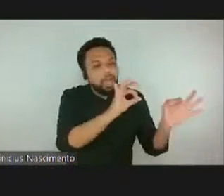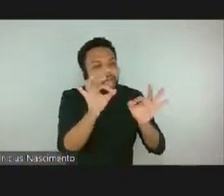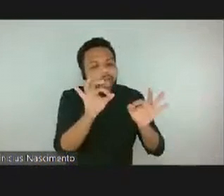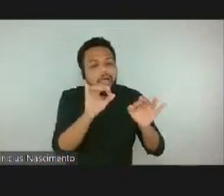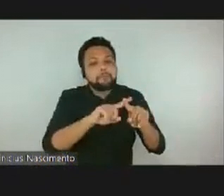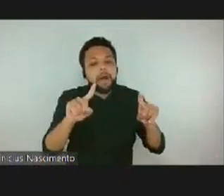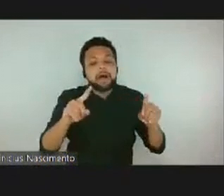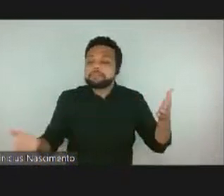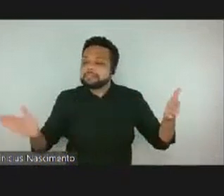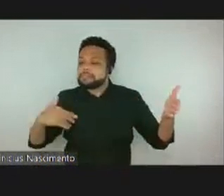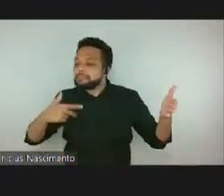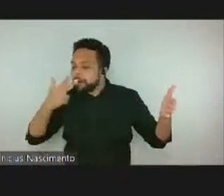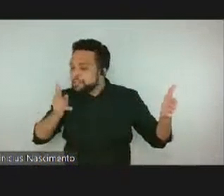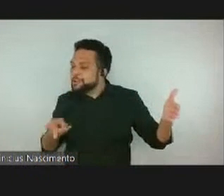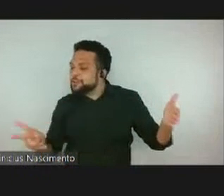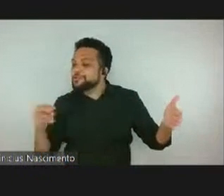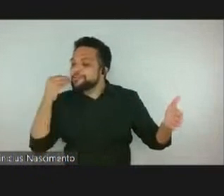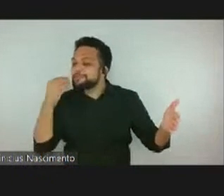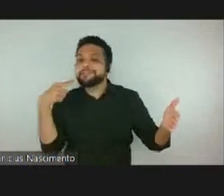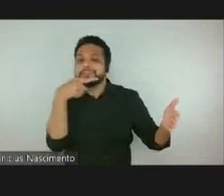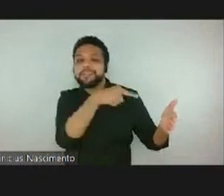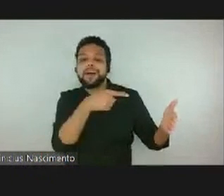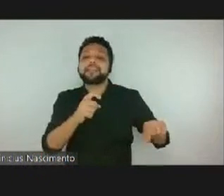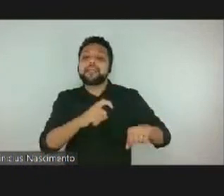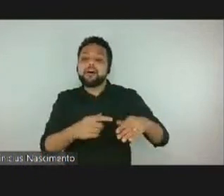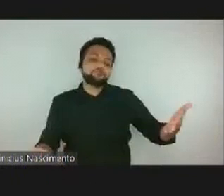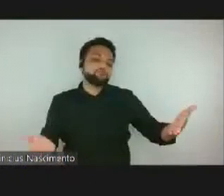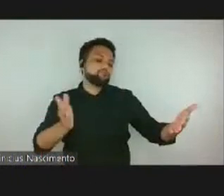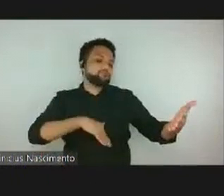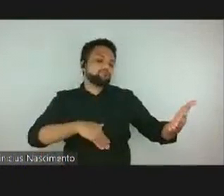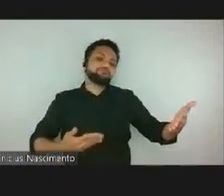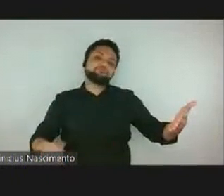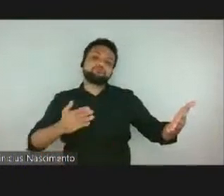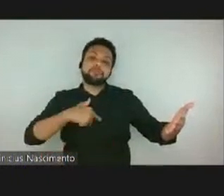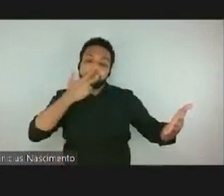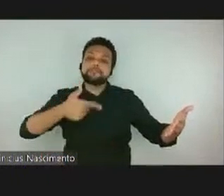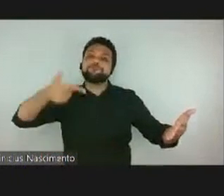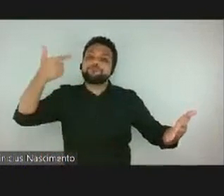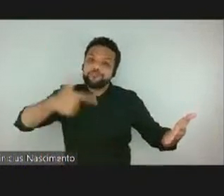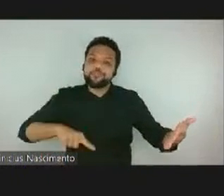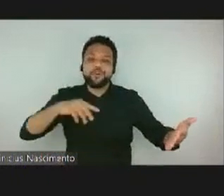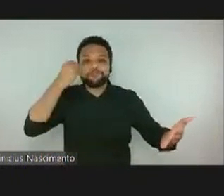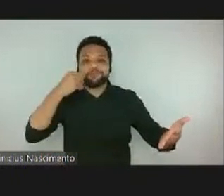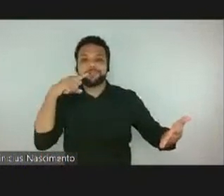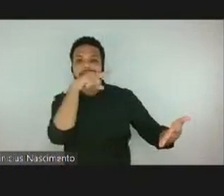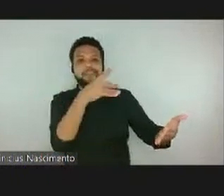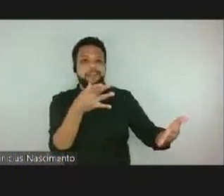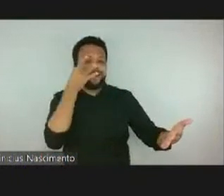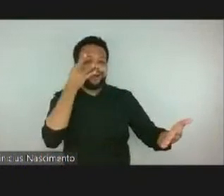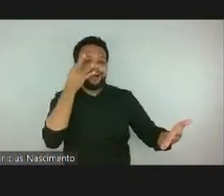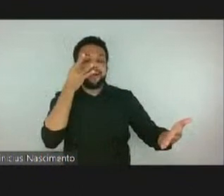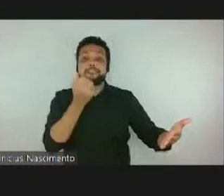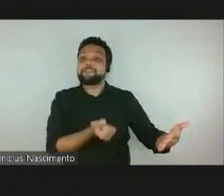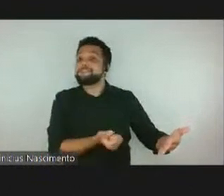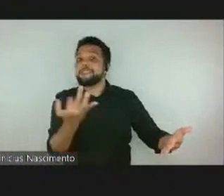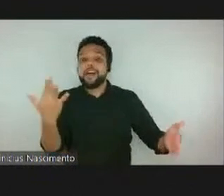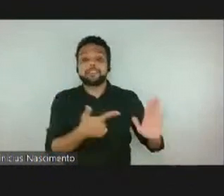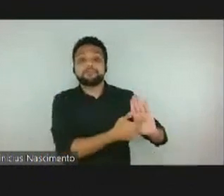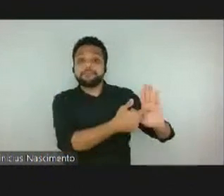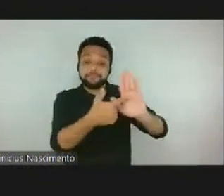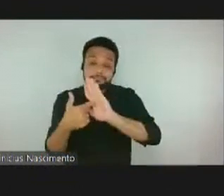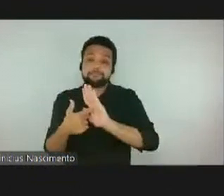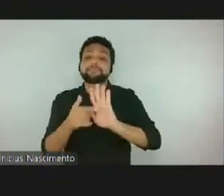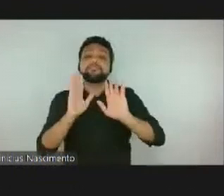folheando, estão como se estivessem vendo novamente a exposição. Muitas exposições conheci e visitei